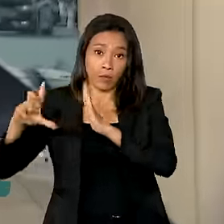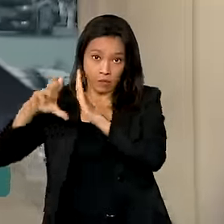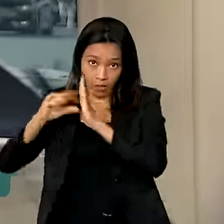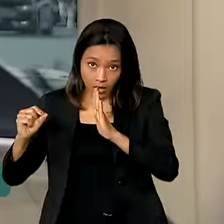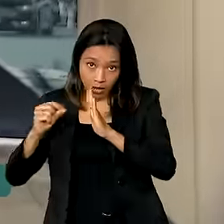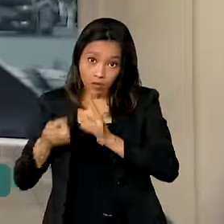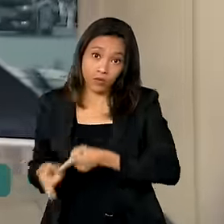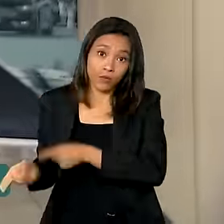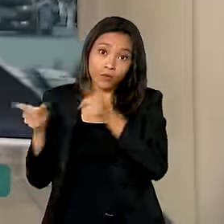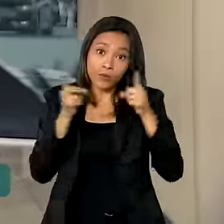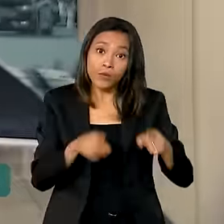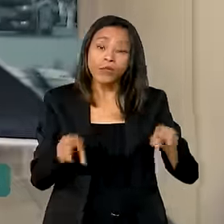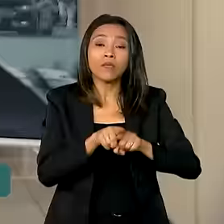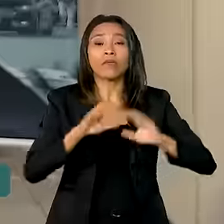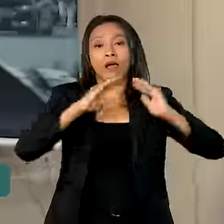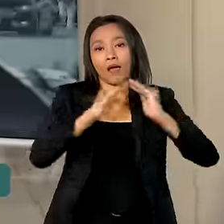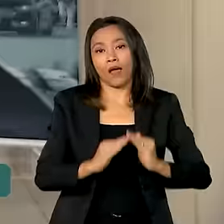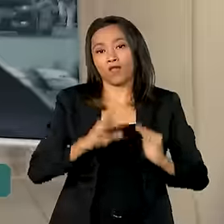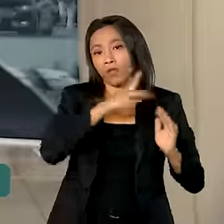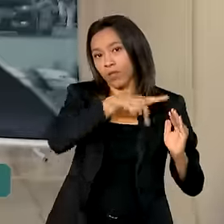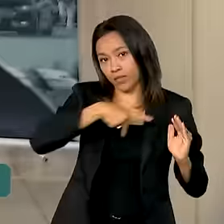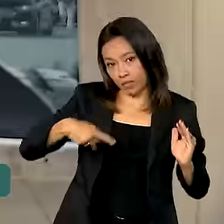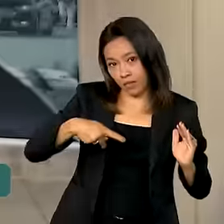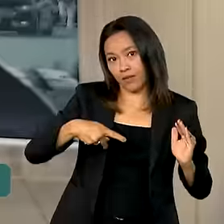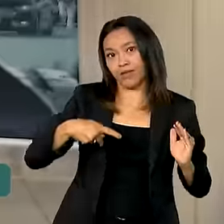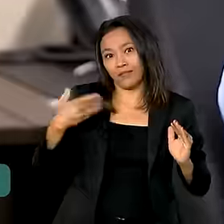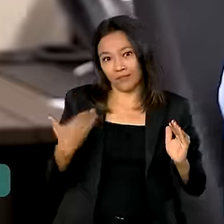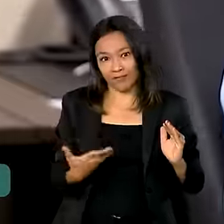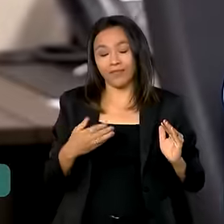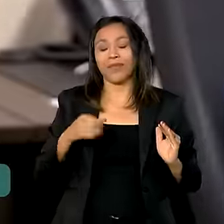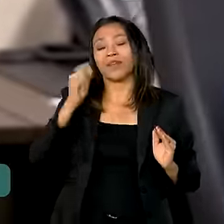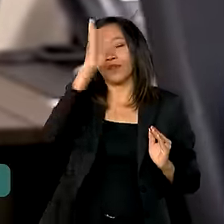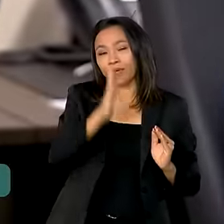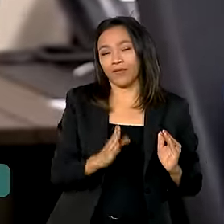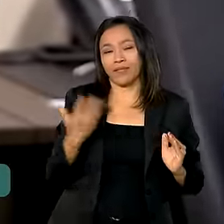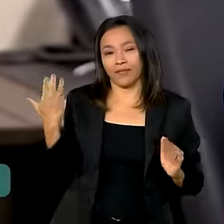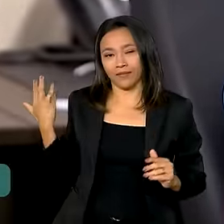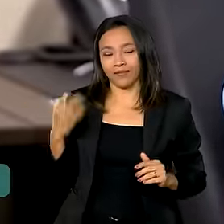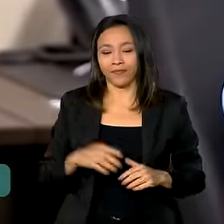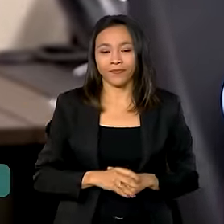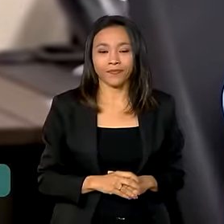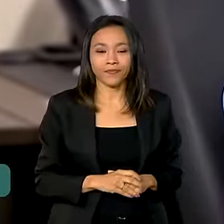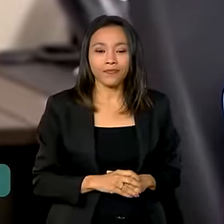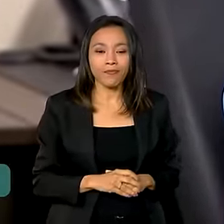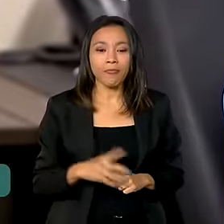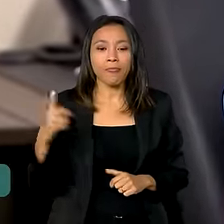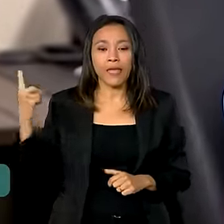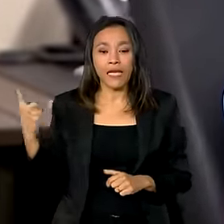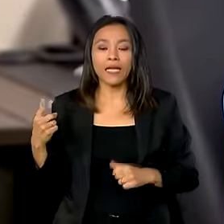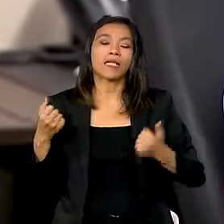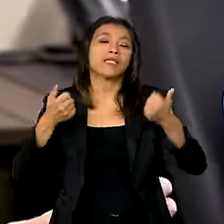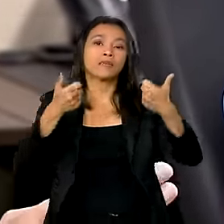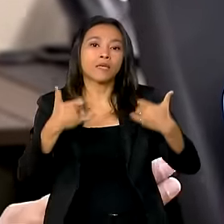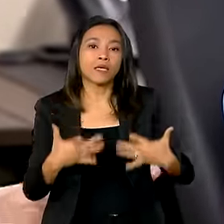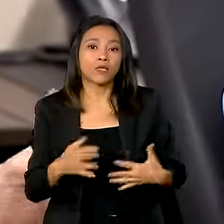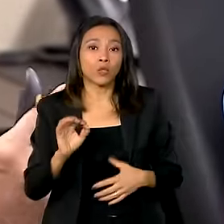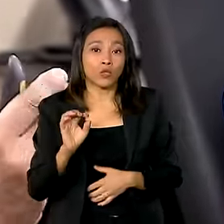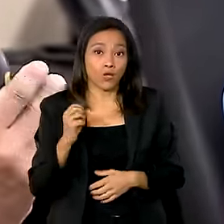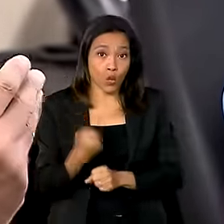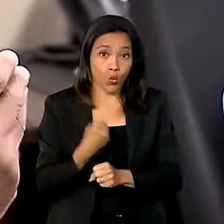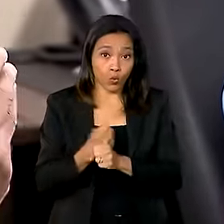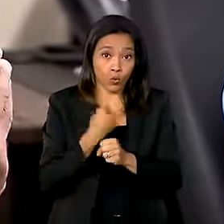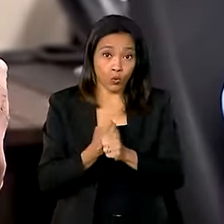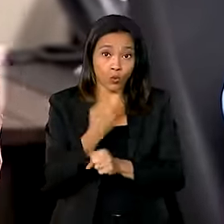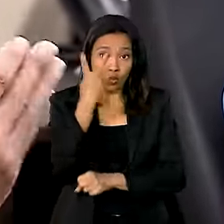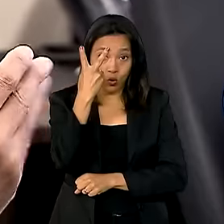Planalto e das residências, como o Palácio da Alvorada. Hoje estão em construção duas guaritas que irão